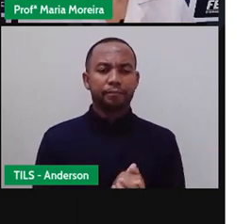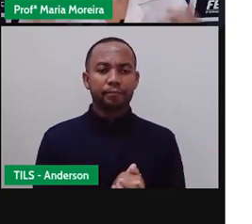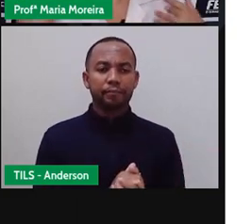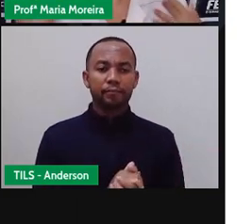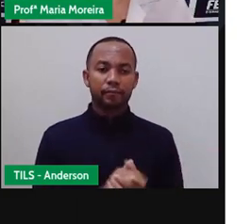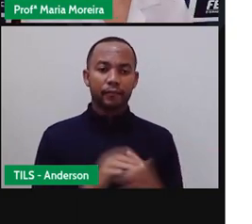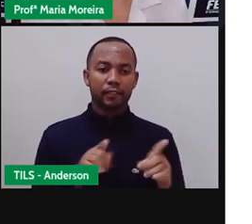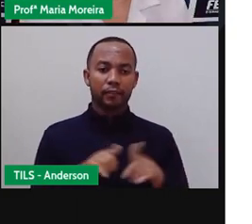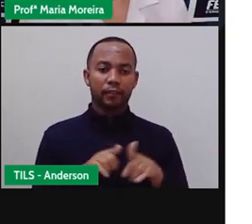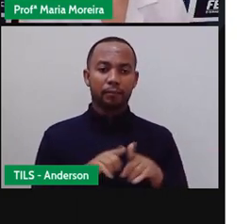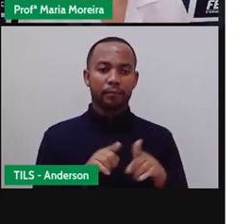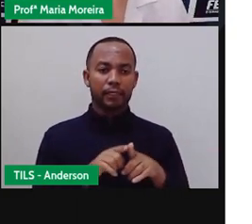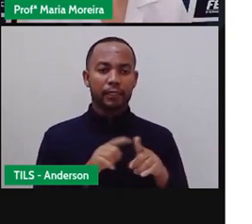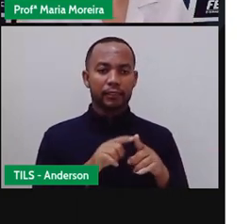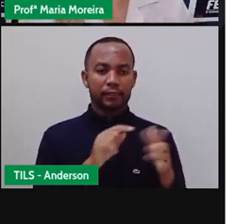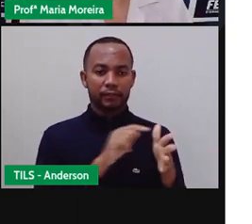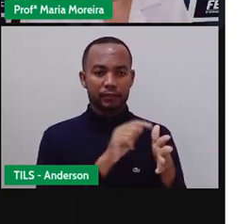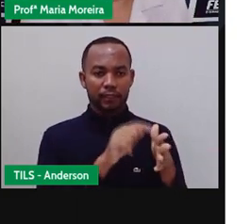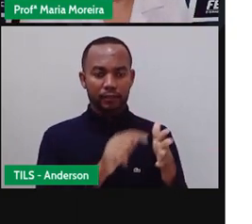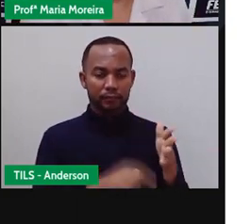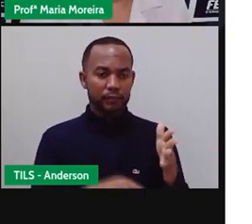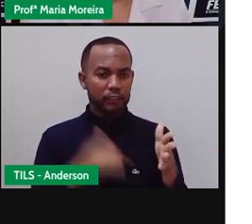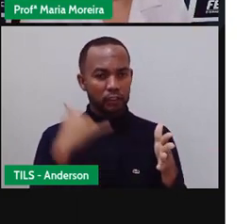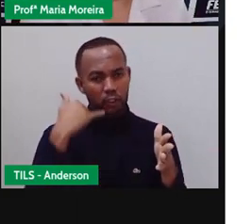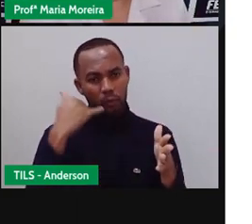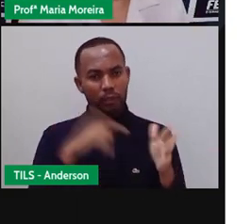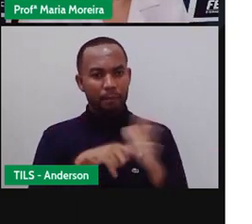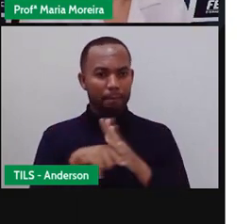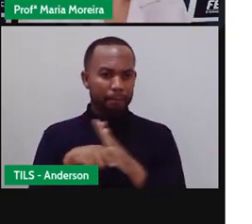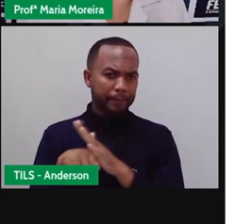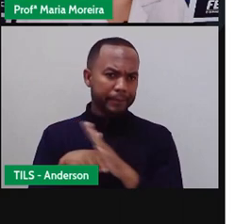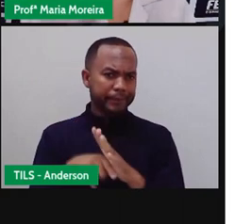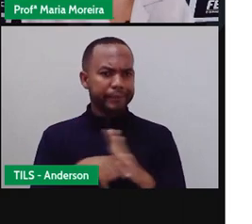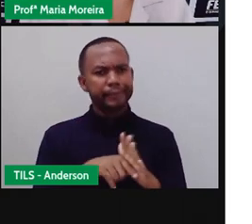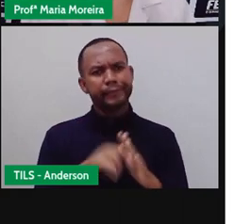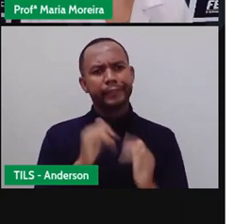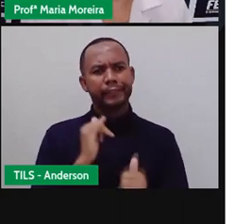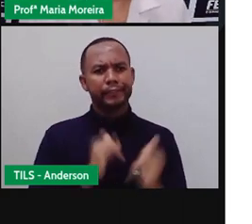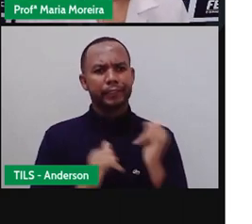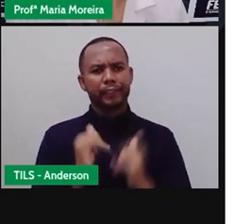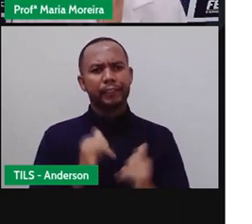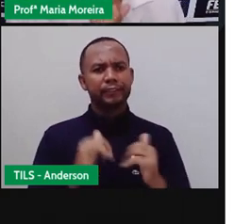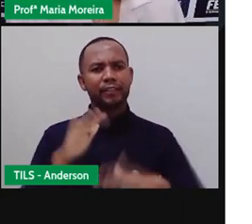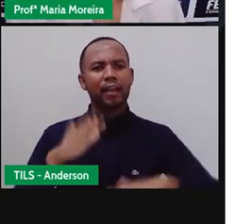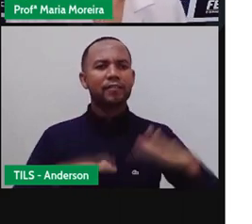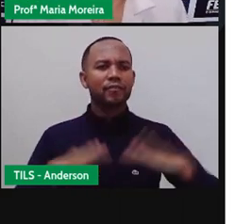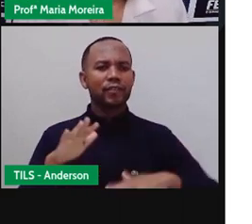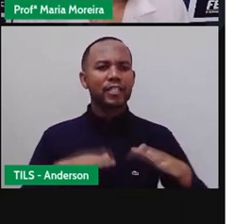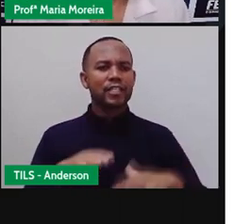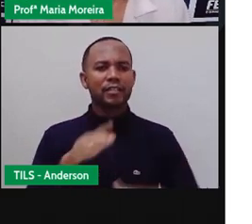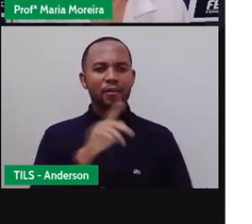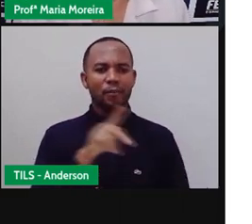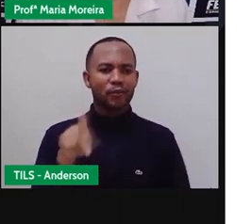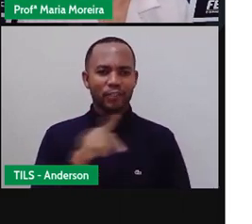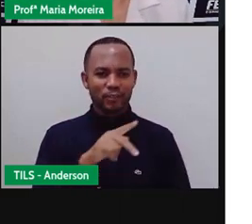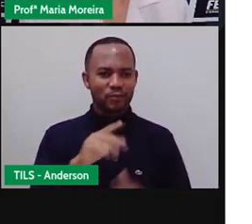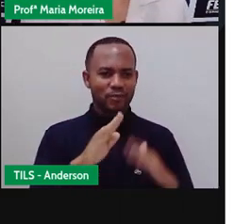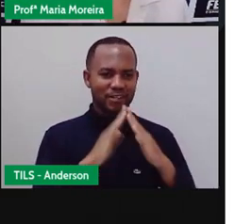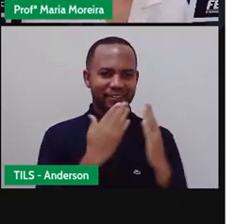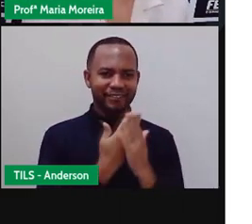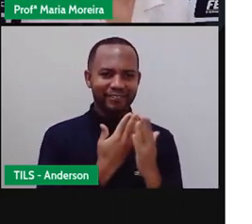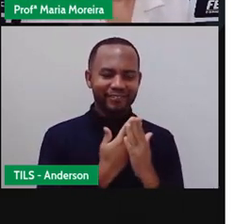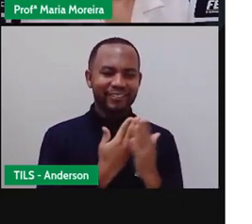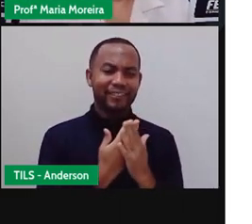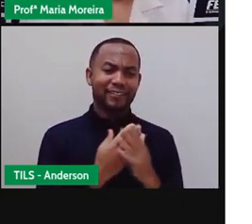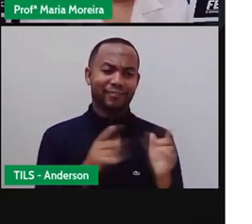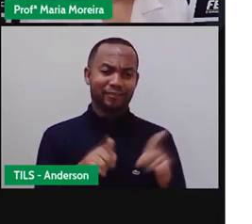através de aplicativos que ela tem no celular, em pesquisas pela internet. Às vezes a Pró está estudando aqui, porque a Pró estuda, não